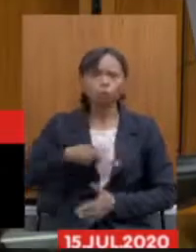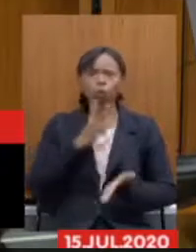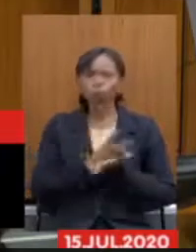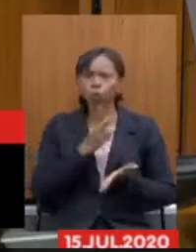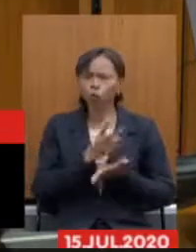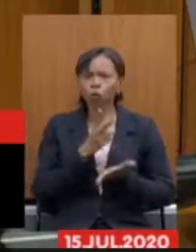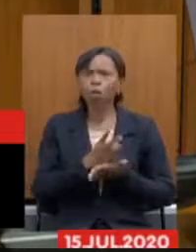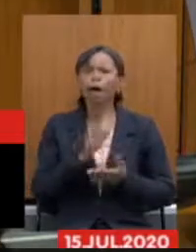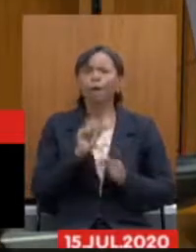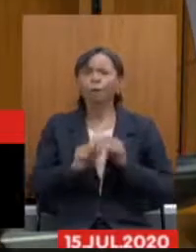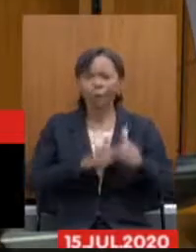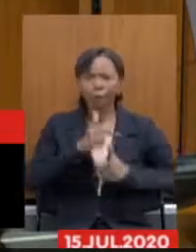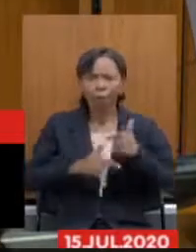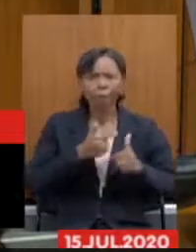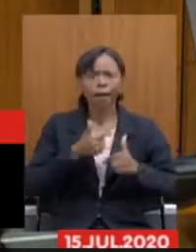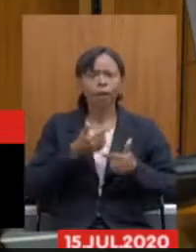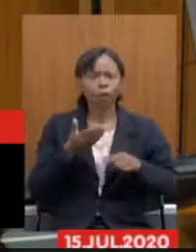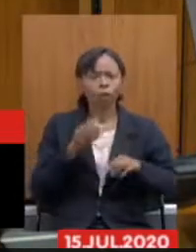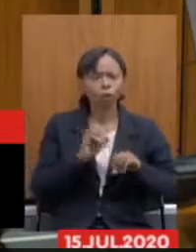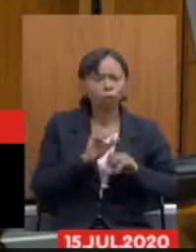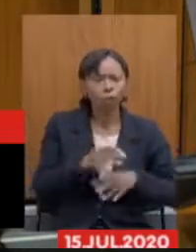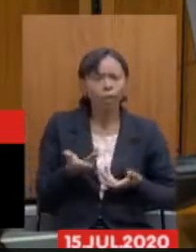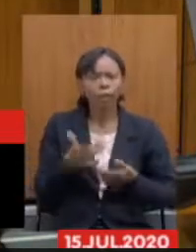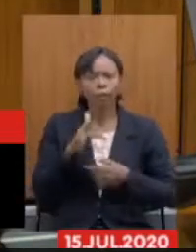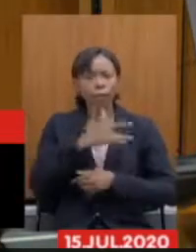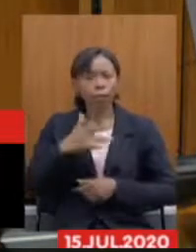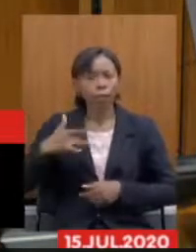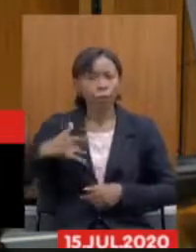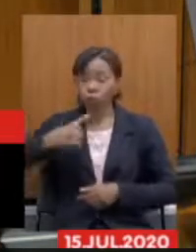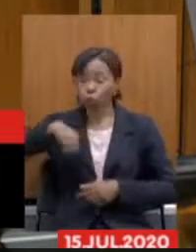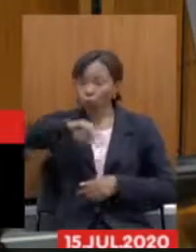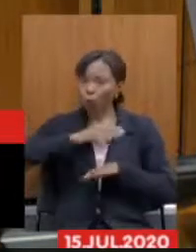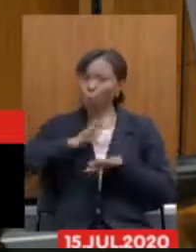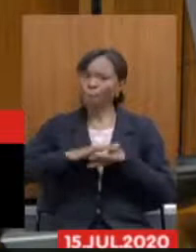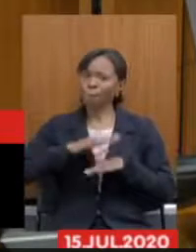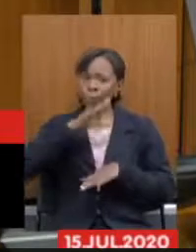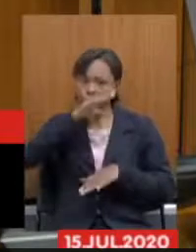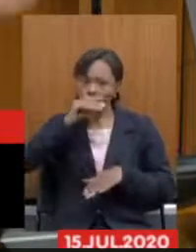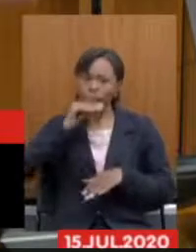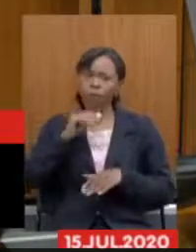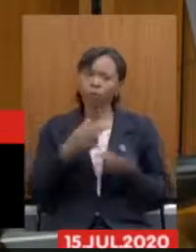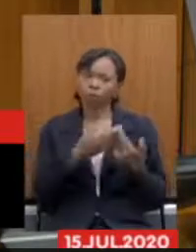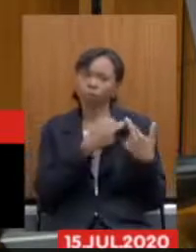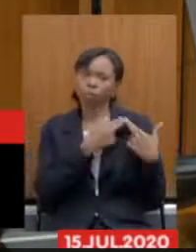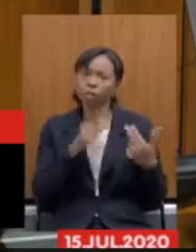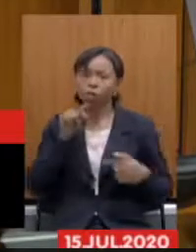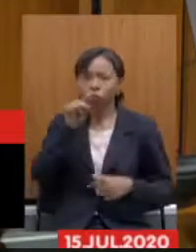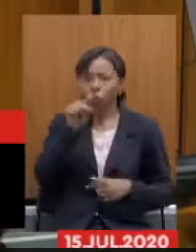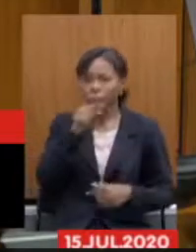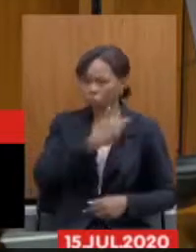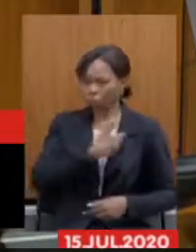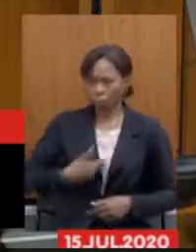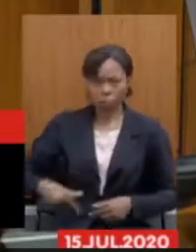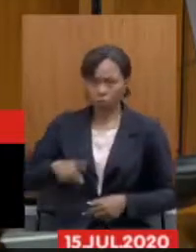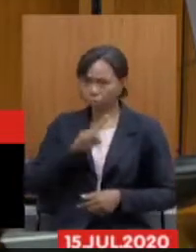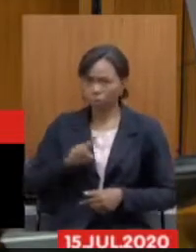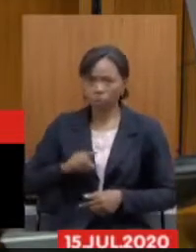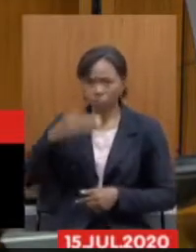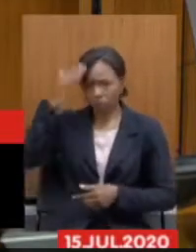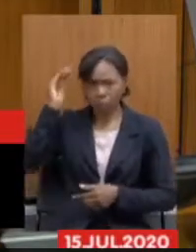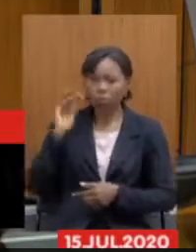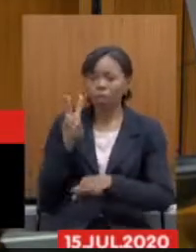saúde e educação somos nós servidores que vamos fazer e não você que está aqui de modo